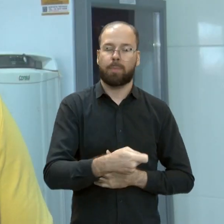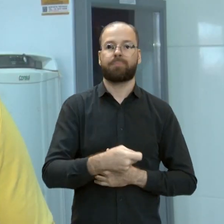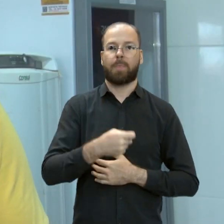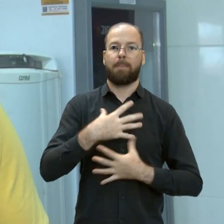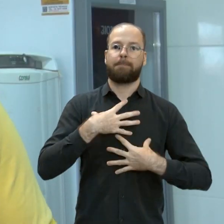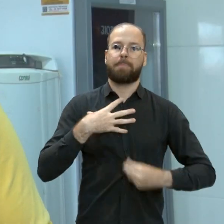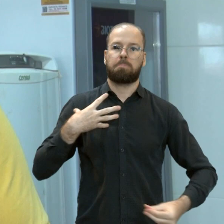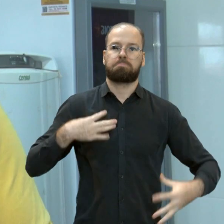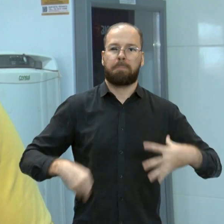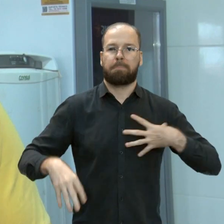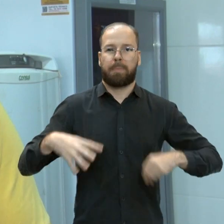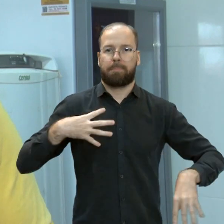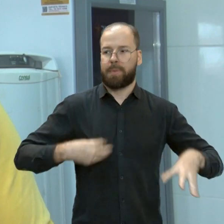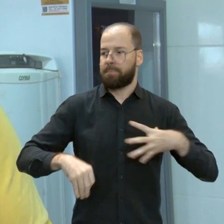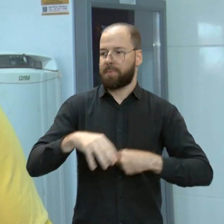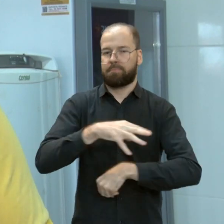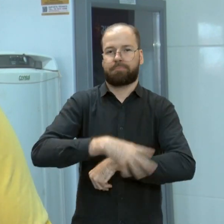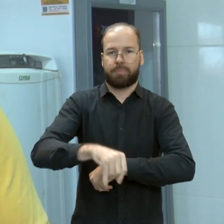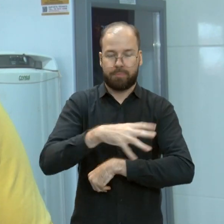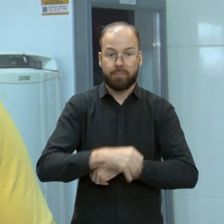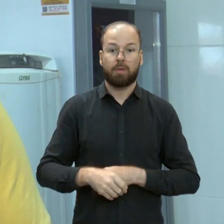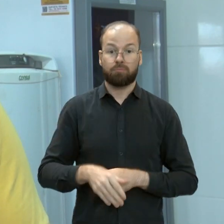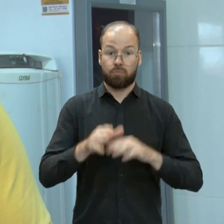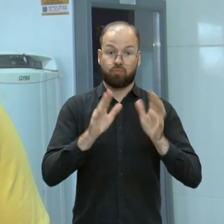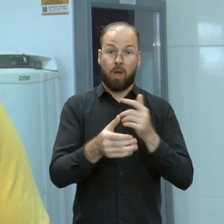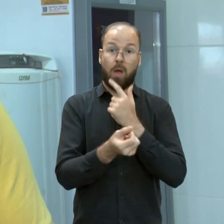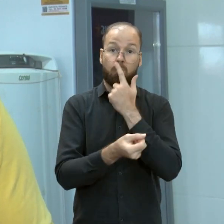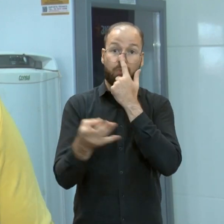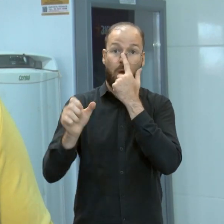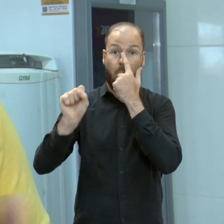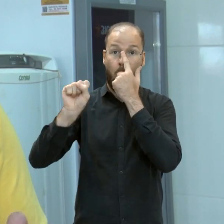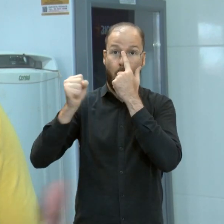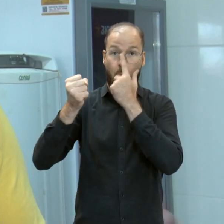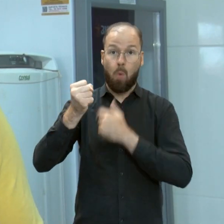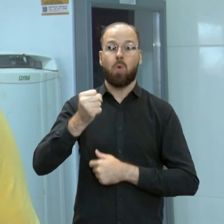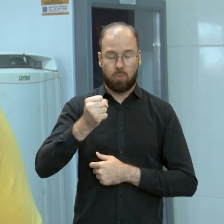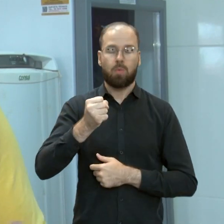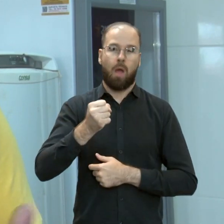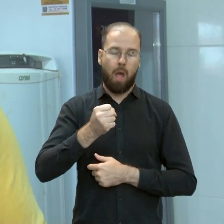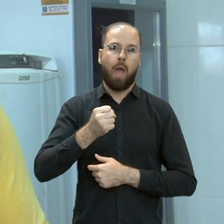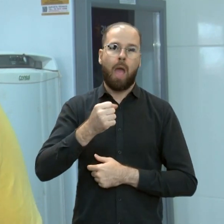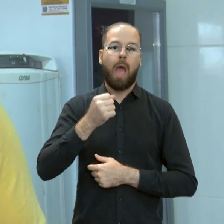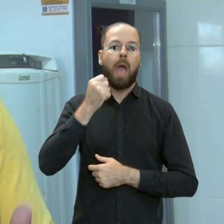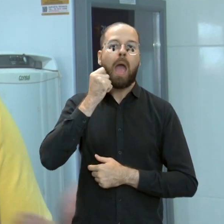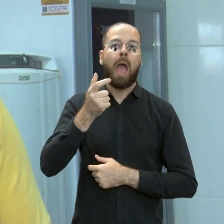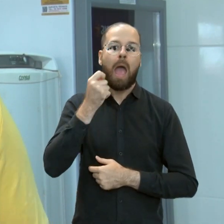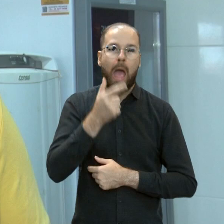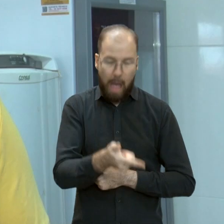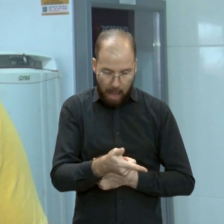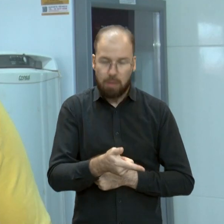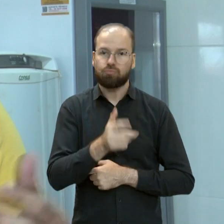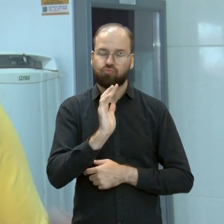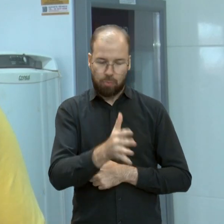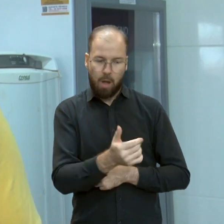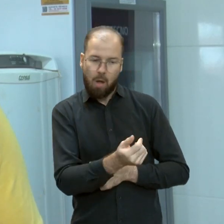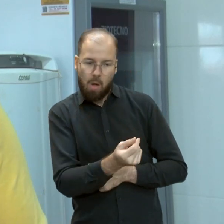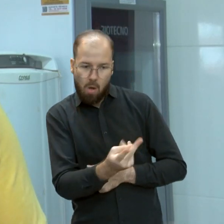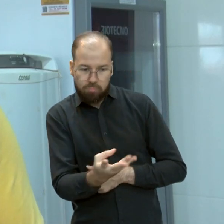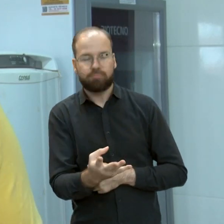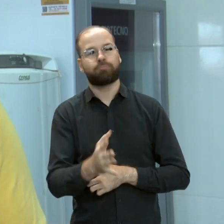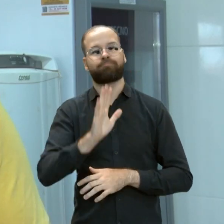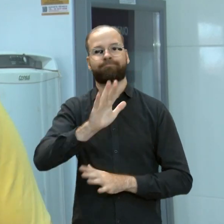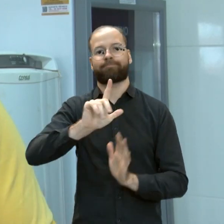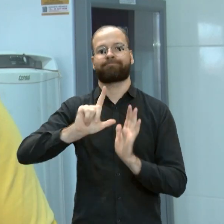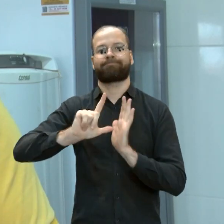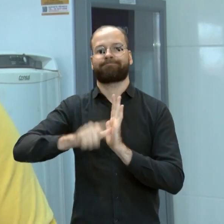casos aqui em Aparecida sendo acompanhados. Esses animais estão sendo tratados. Alguns outros casos também apareceram, mas infelizmente foi muito tarde